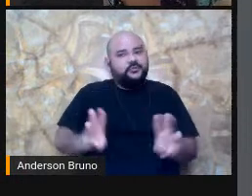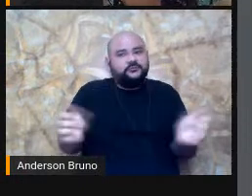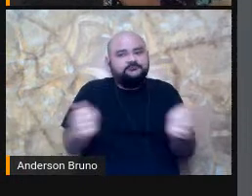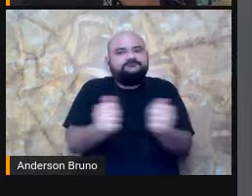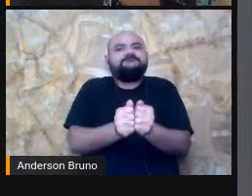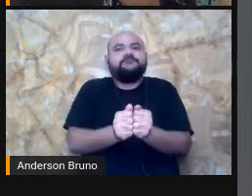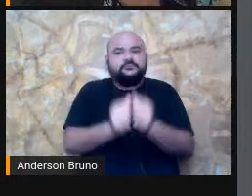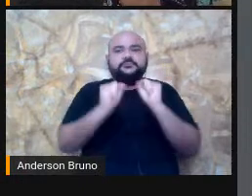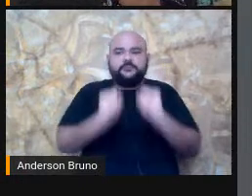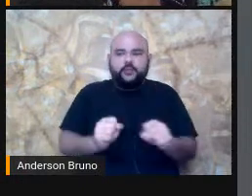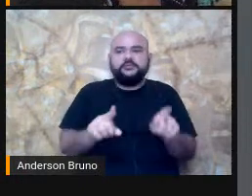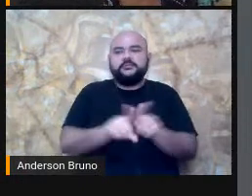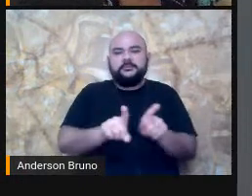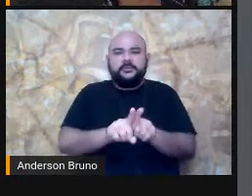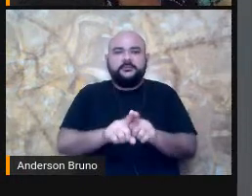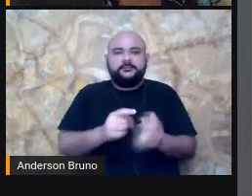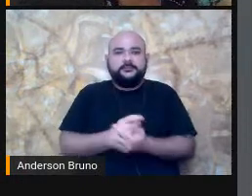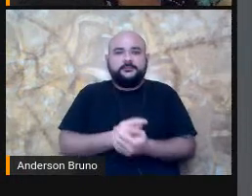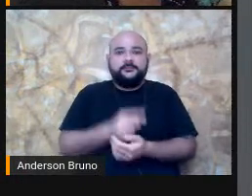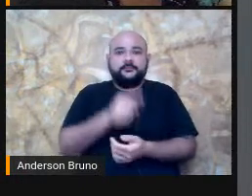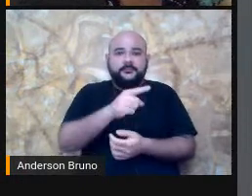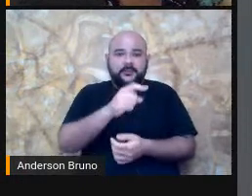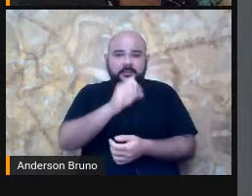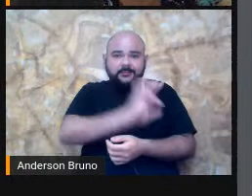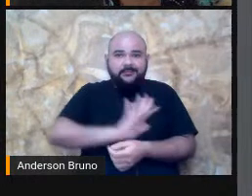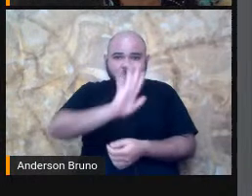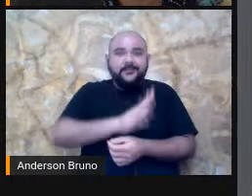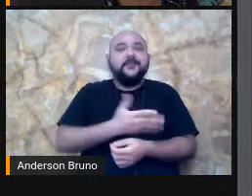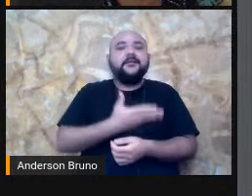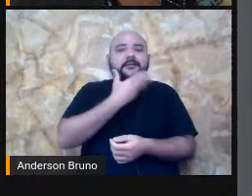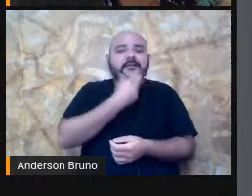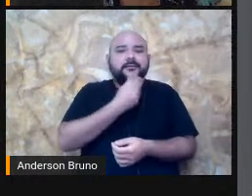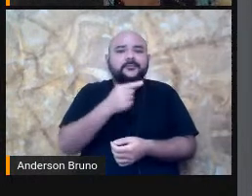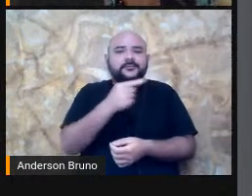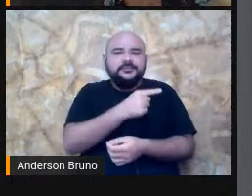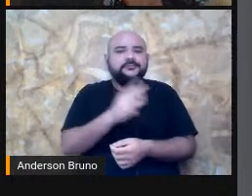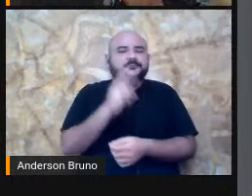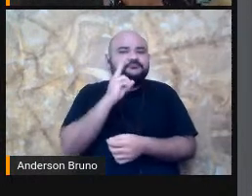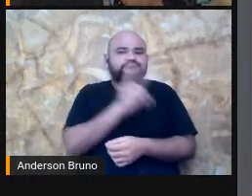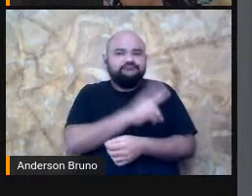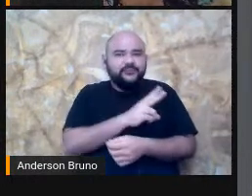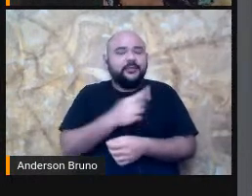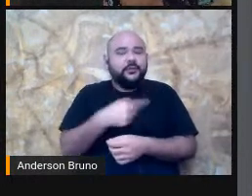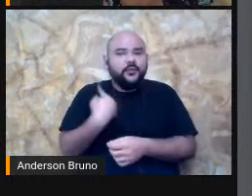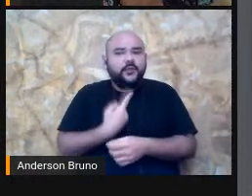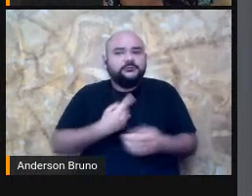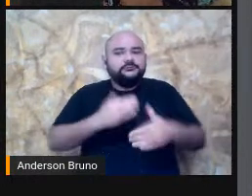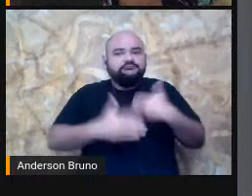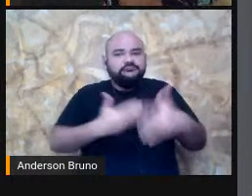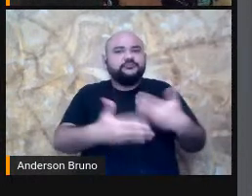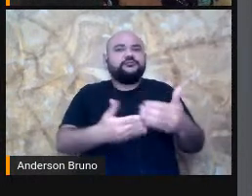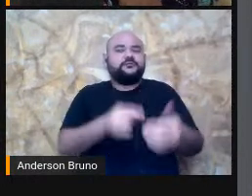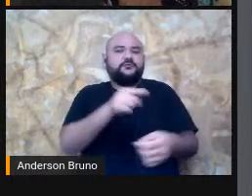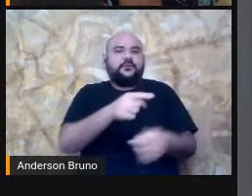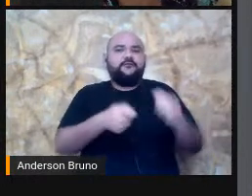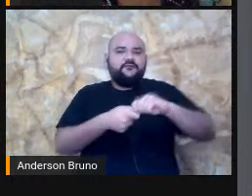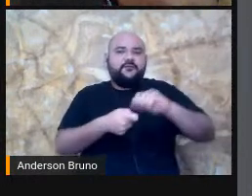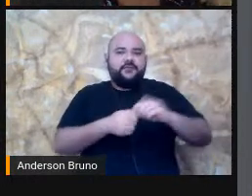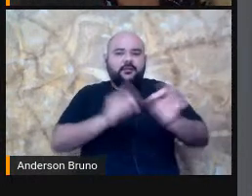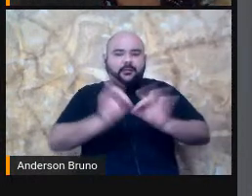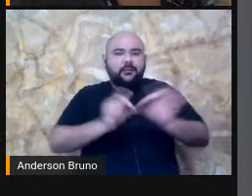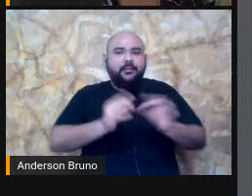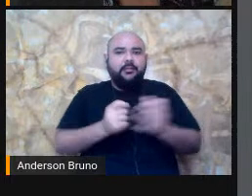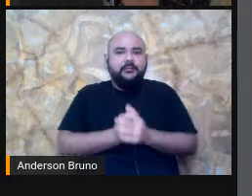E a gente desenvolveu Esse acionador Que vocês estão Tendo aí Ele é Colocado Nos